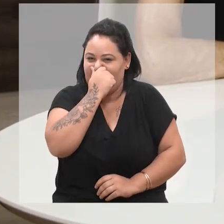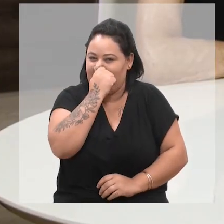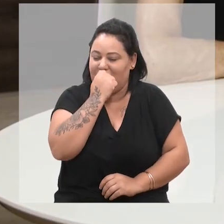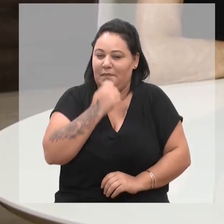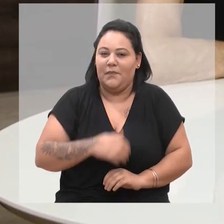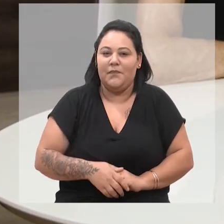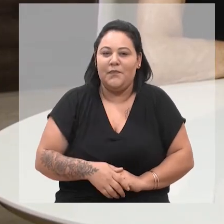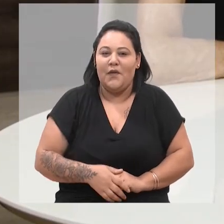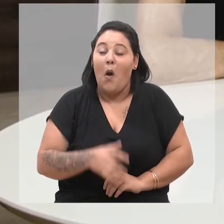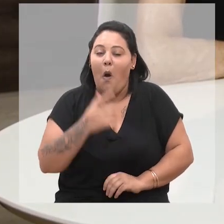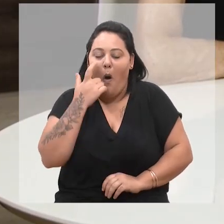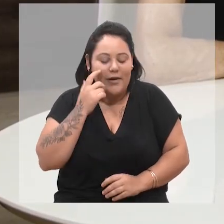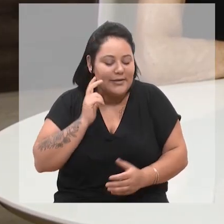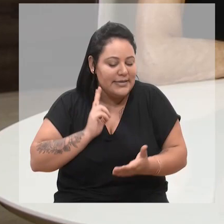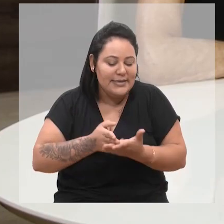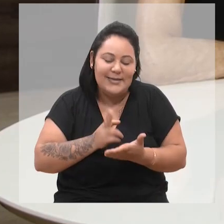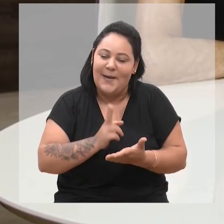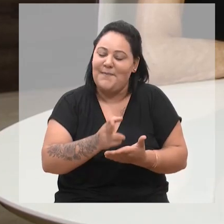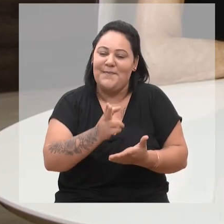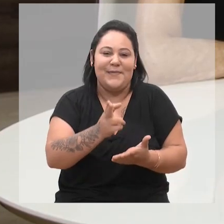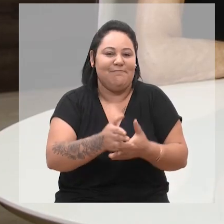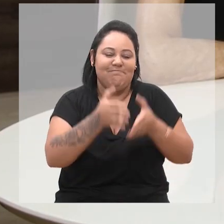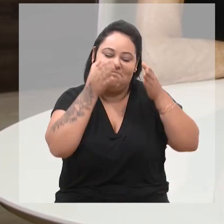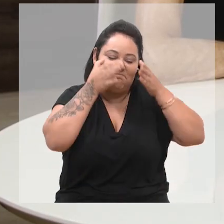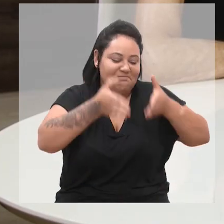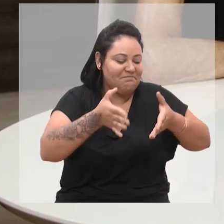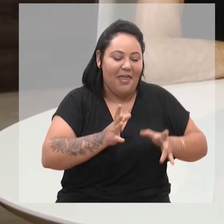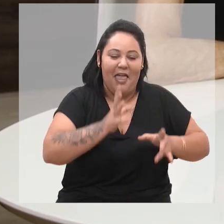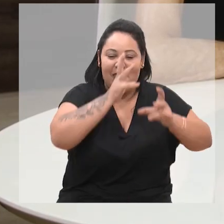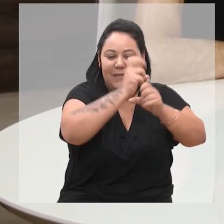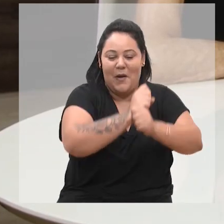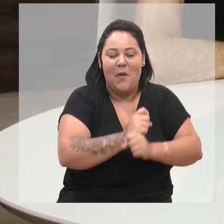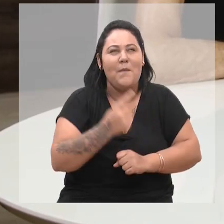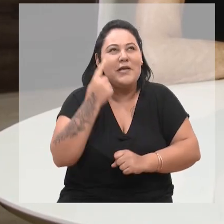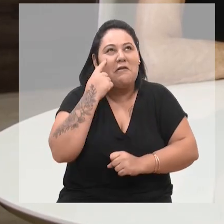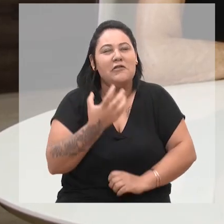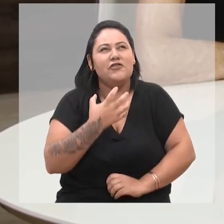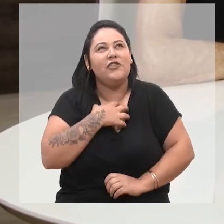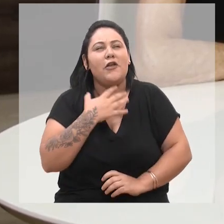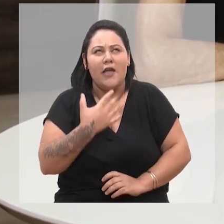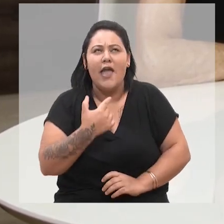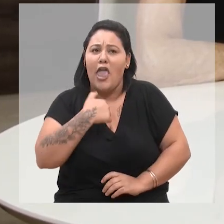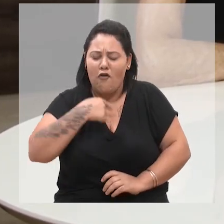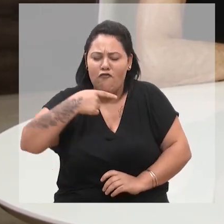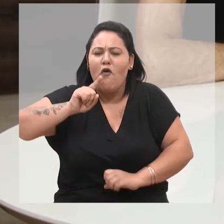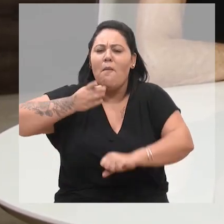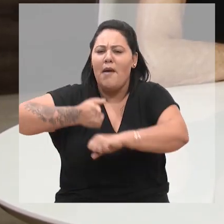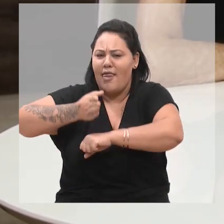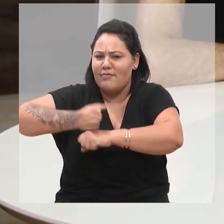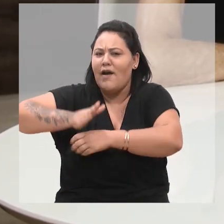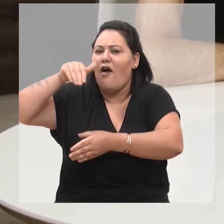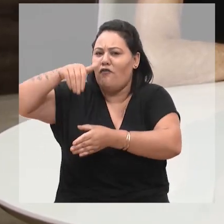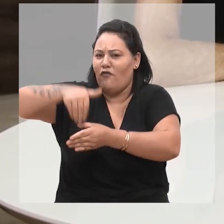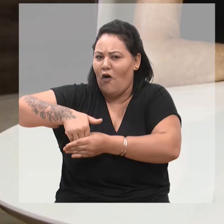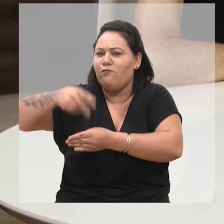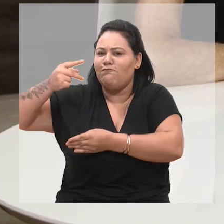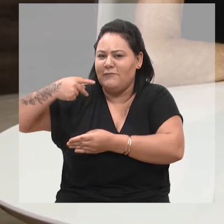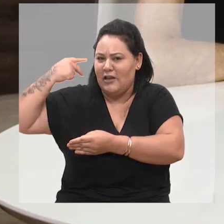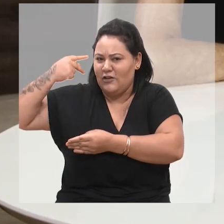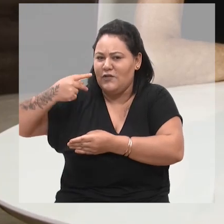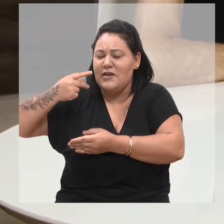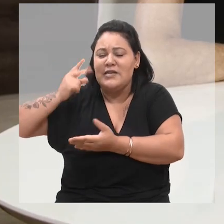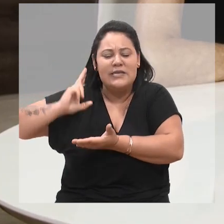sempre pelos animais. Eu pensava assim, eu vou me candidatar, sempre pensando em fazer